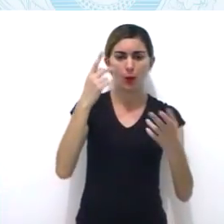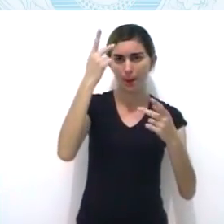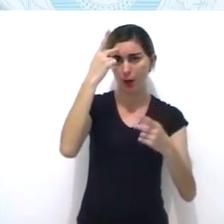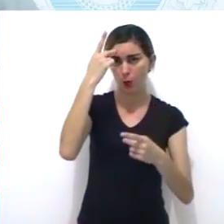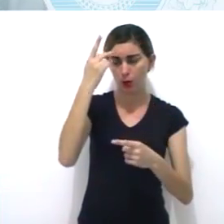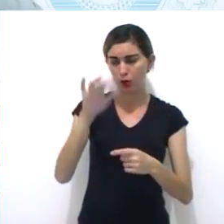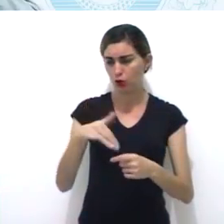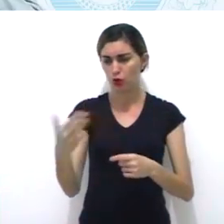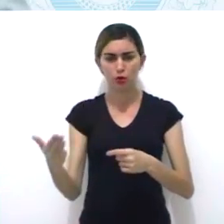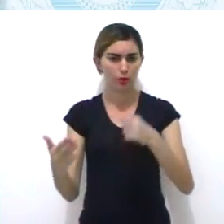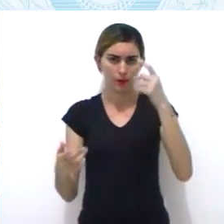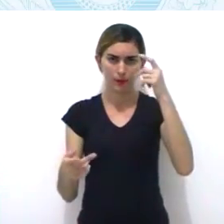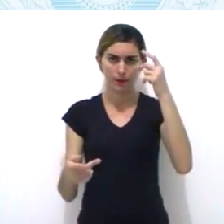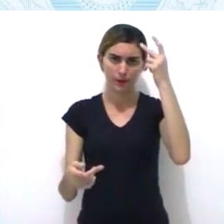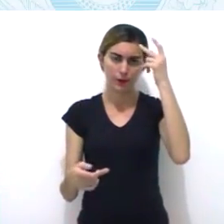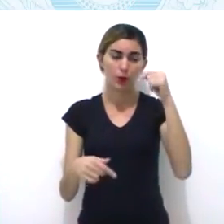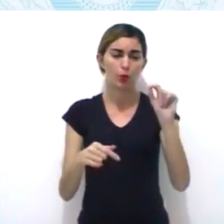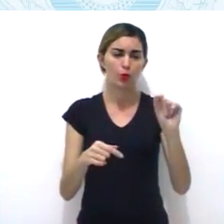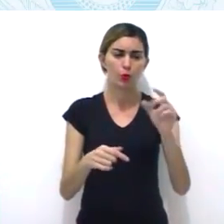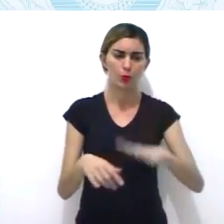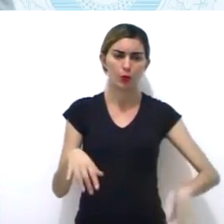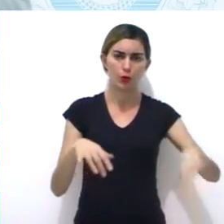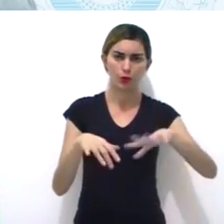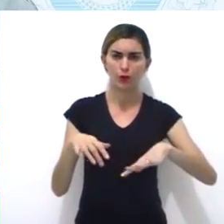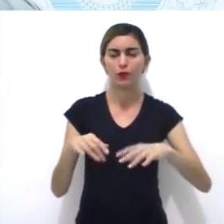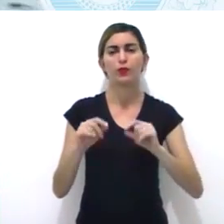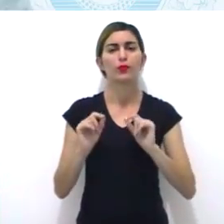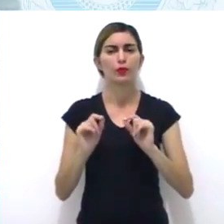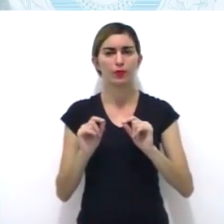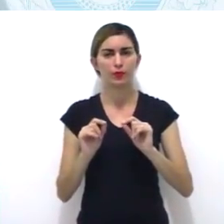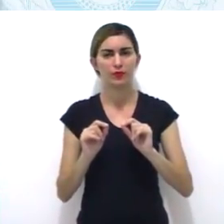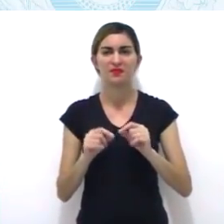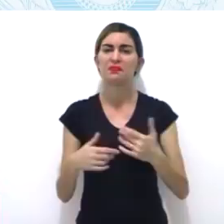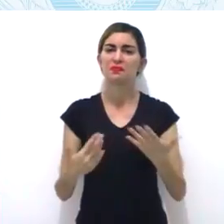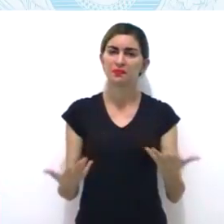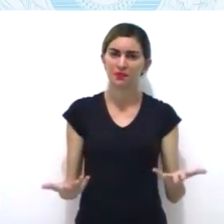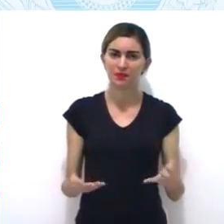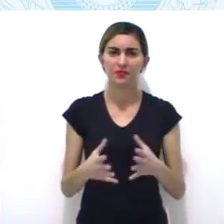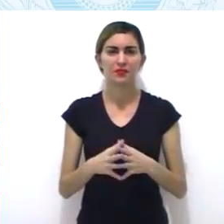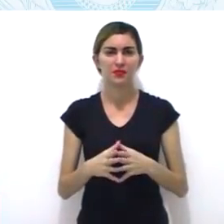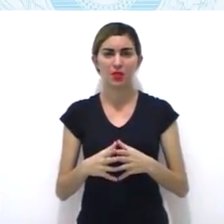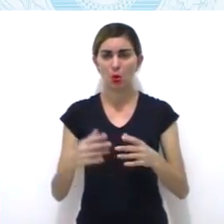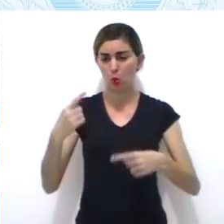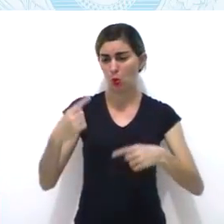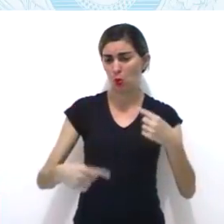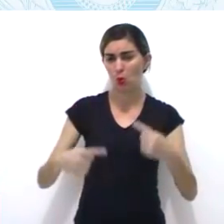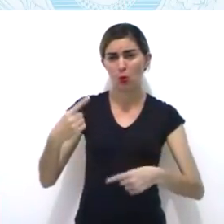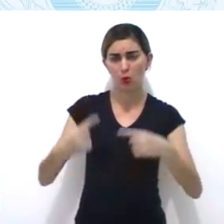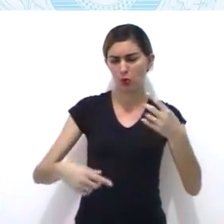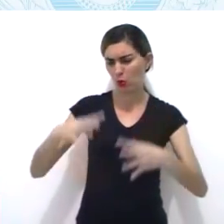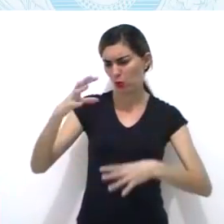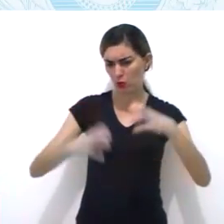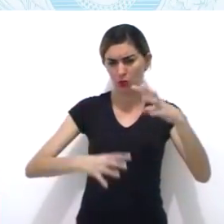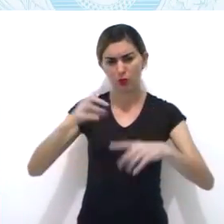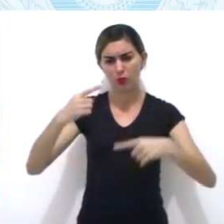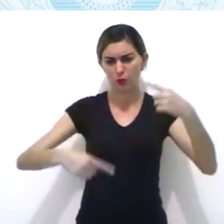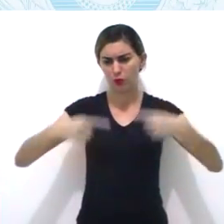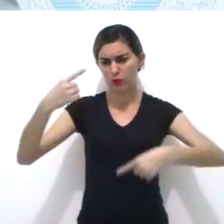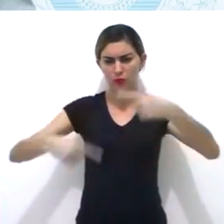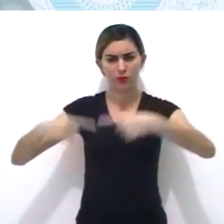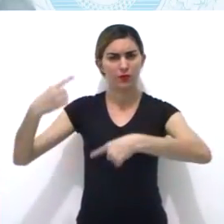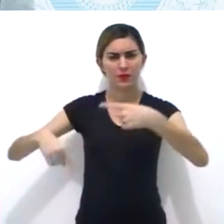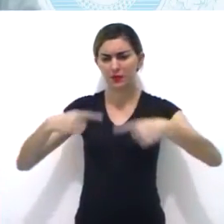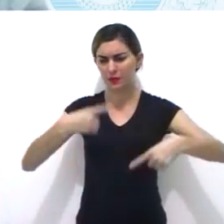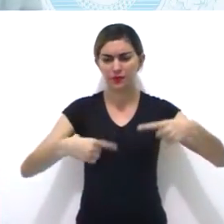eita, pum, por ouro, brinca, brinca, queres ou não queres? Conflito por ouro, e agora? Conflito